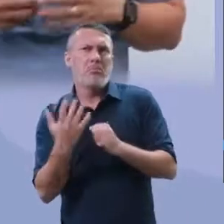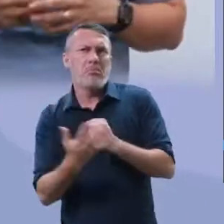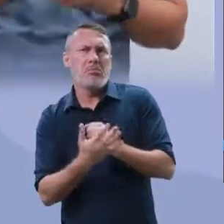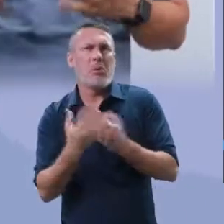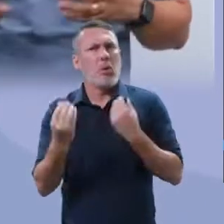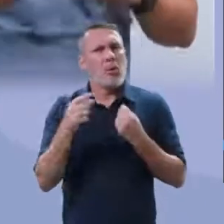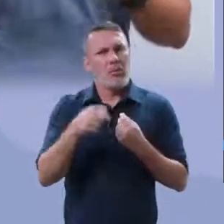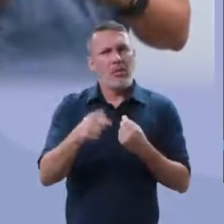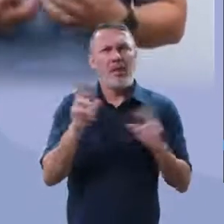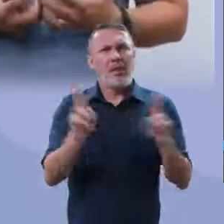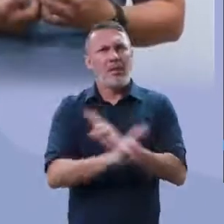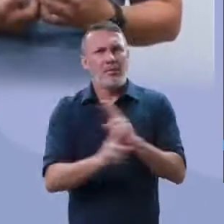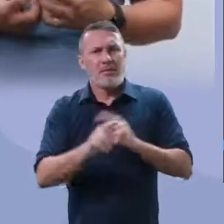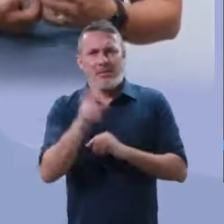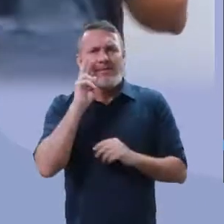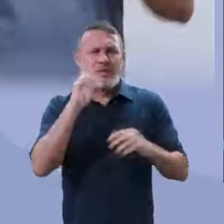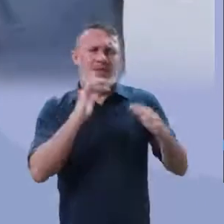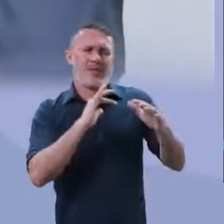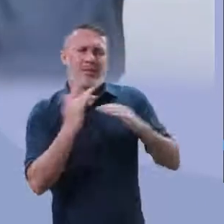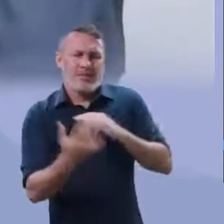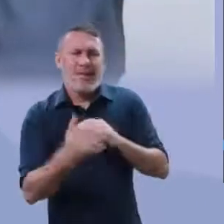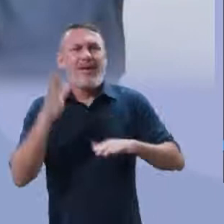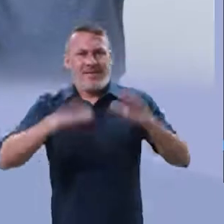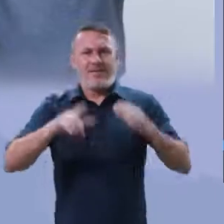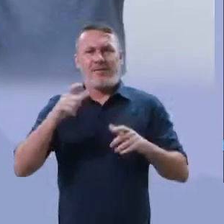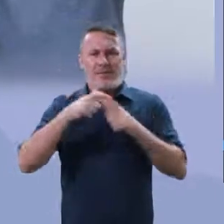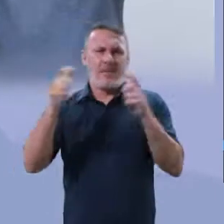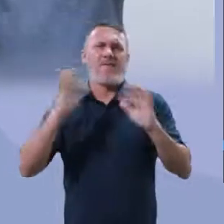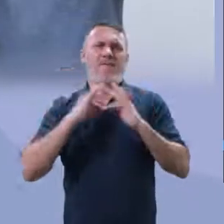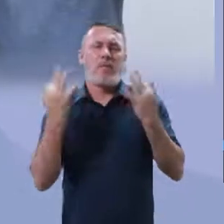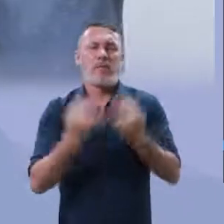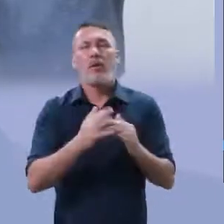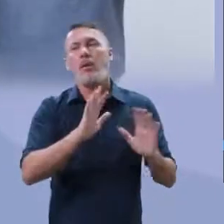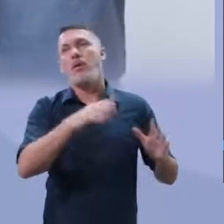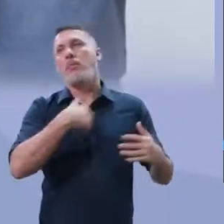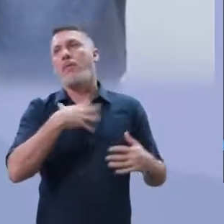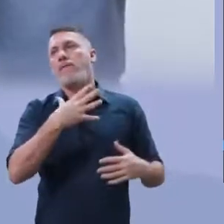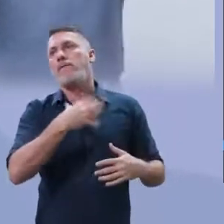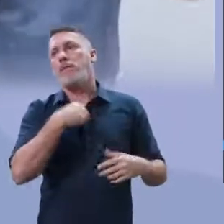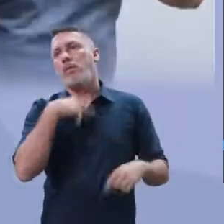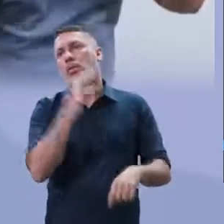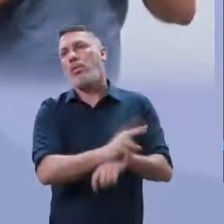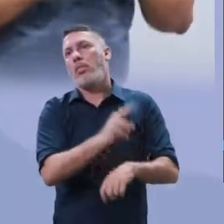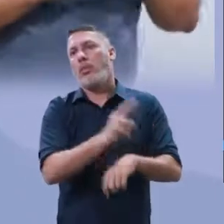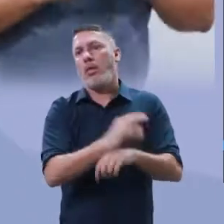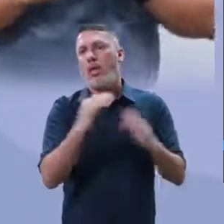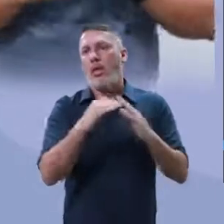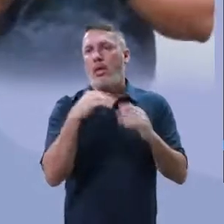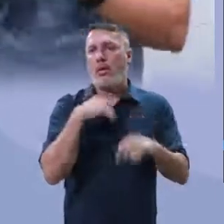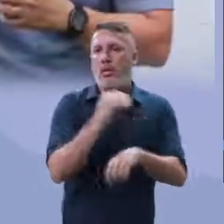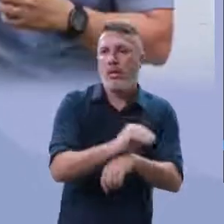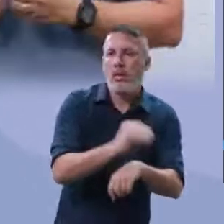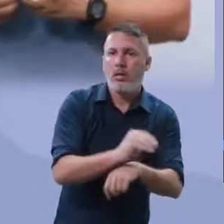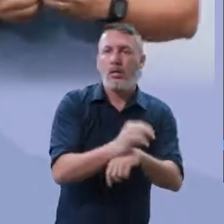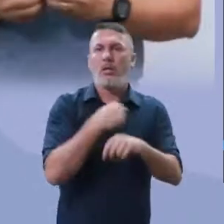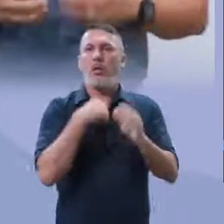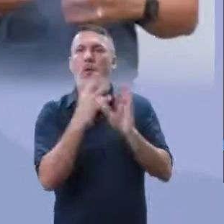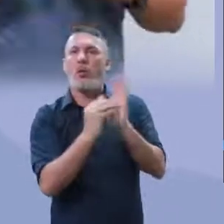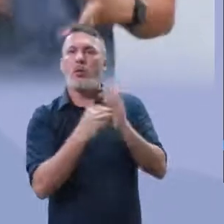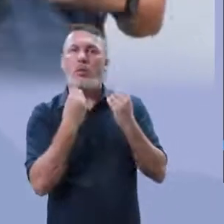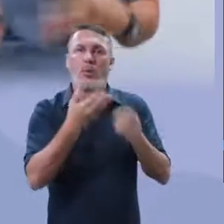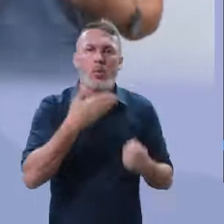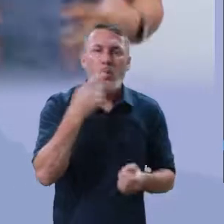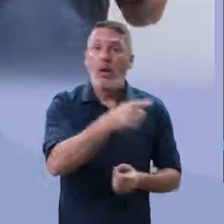mesmo de forma cômica, na internet, falando que não aguentam mais os filhos, né? Por conta de estudar, por conta de conteúdo,